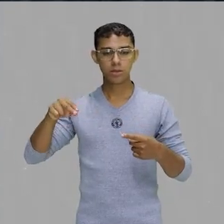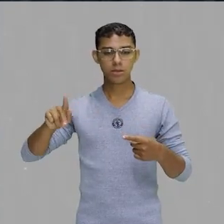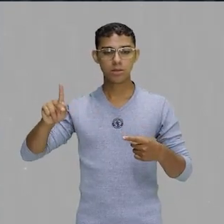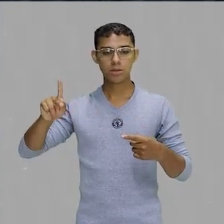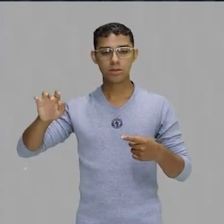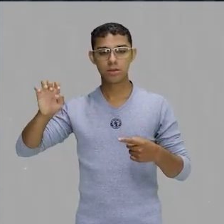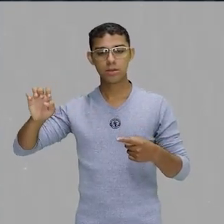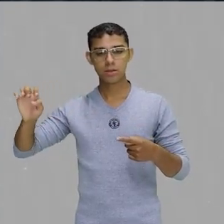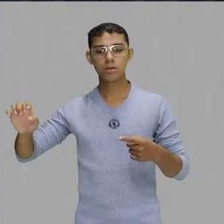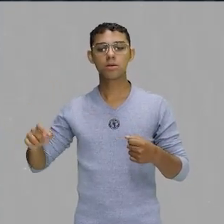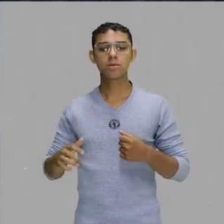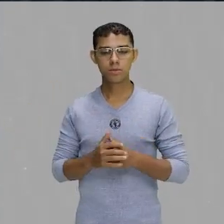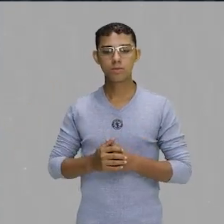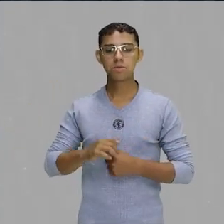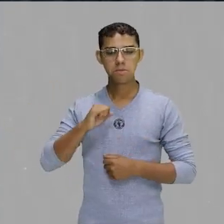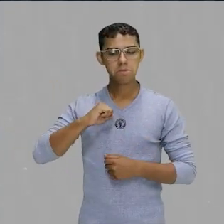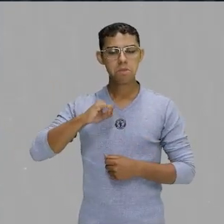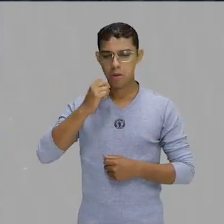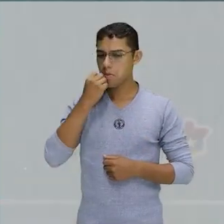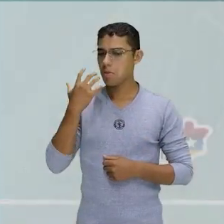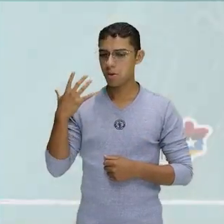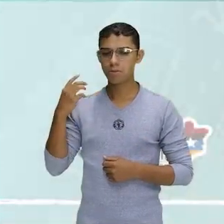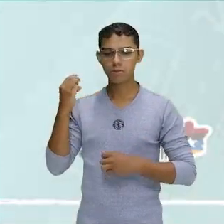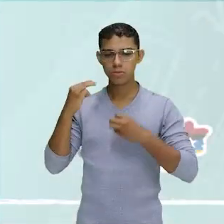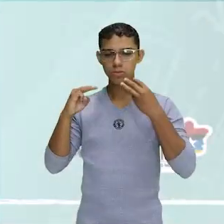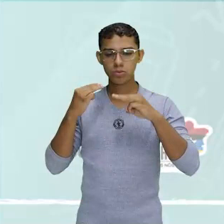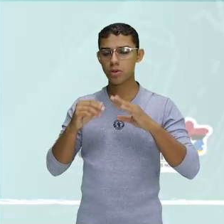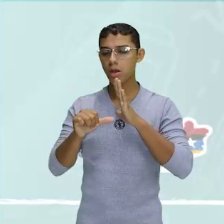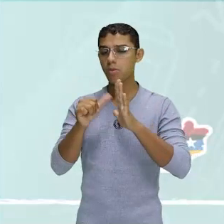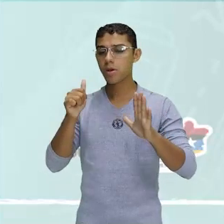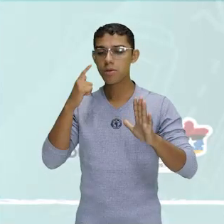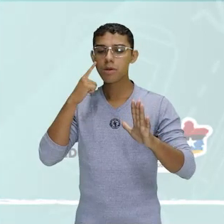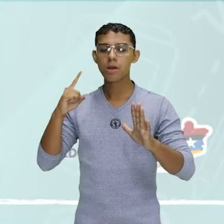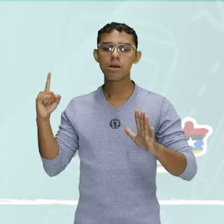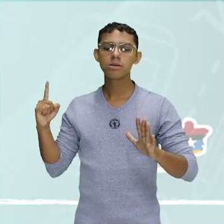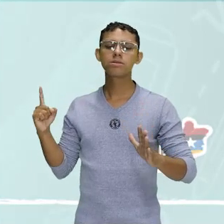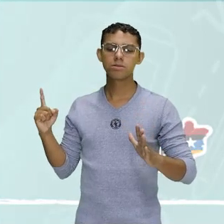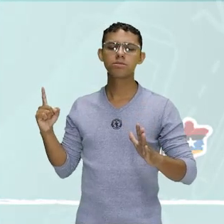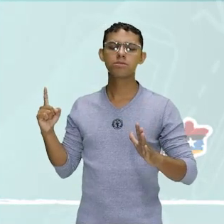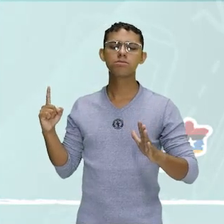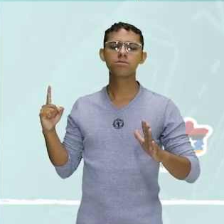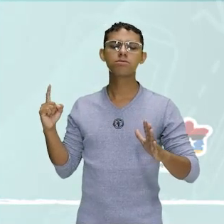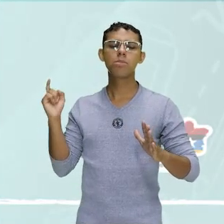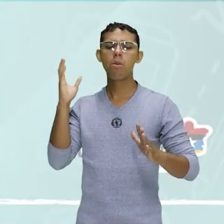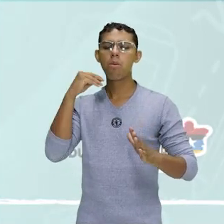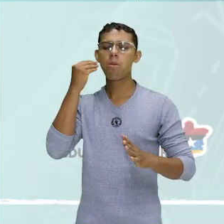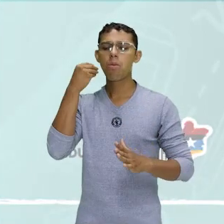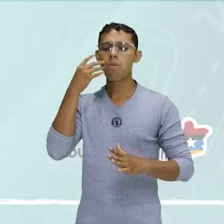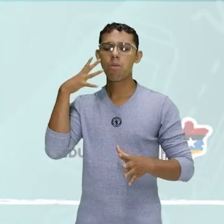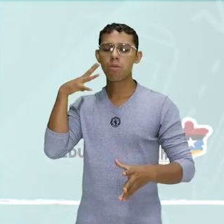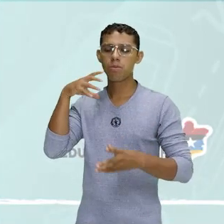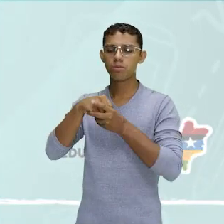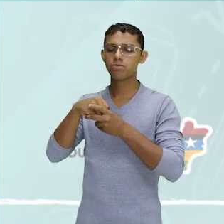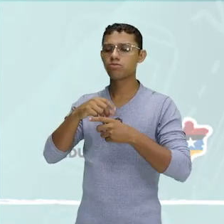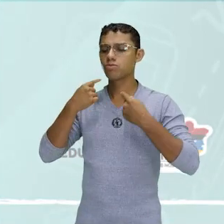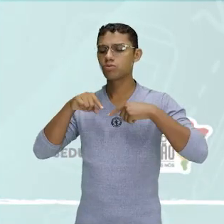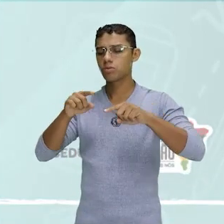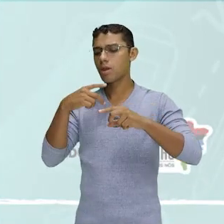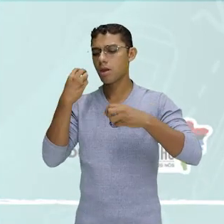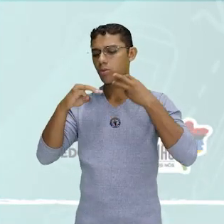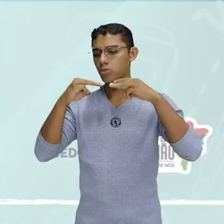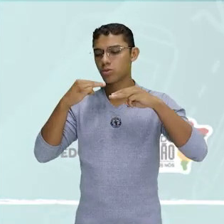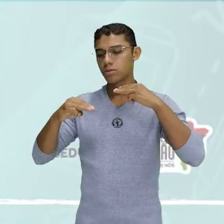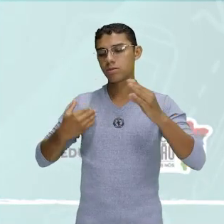festas atualmente. seriam, digamos que seriam os primeiros a experimentar esse contagioso ritmo nos